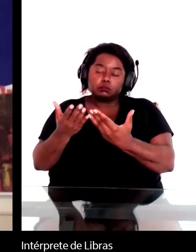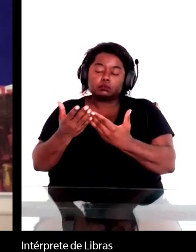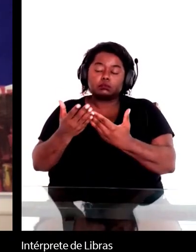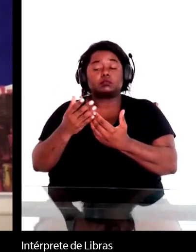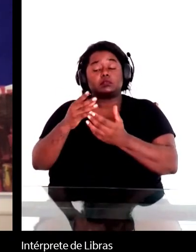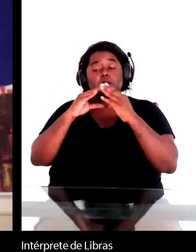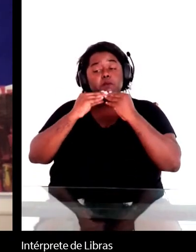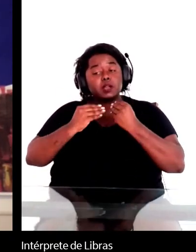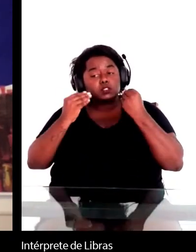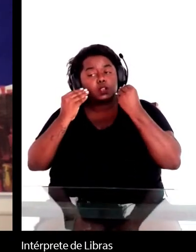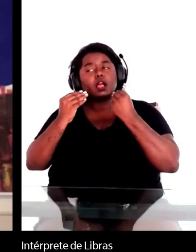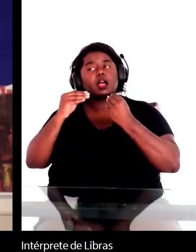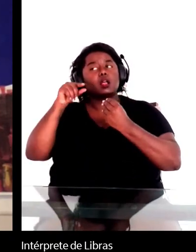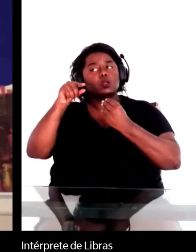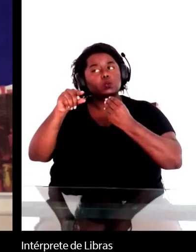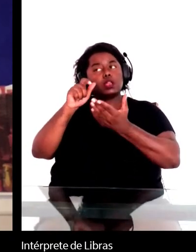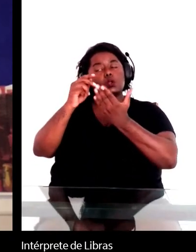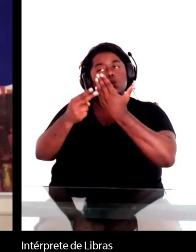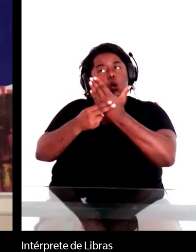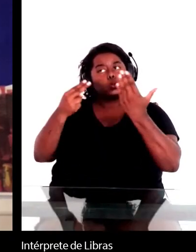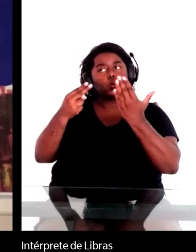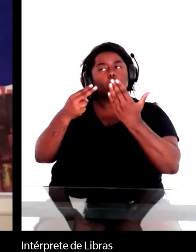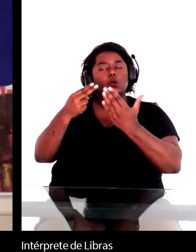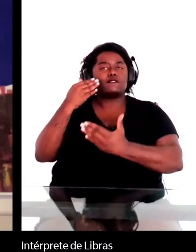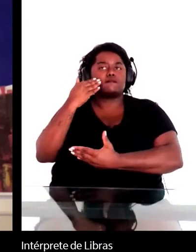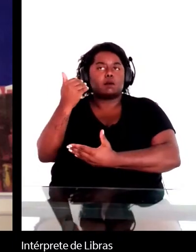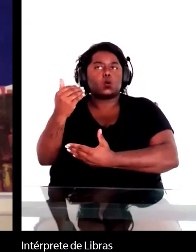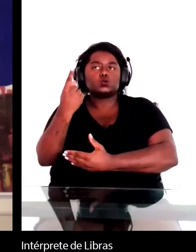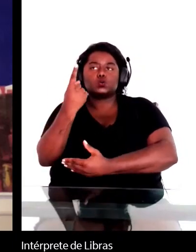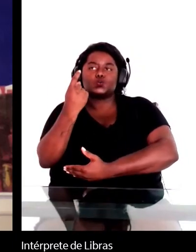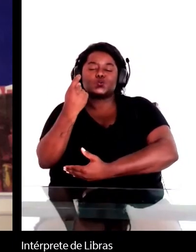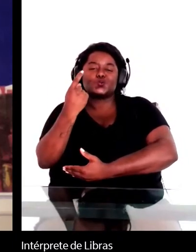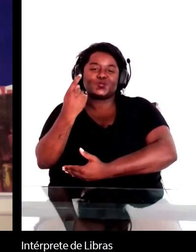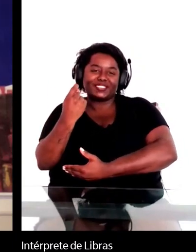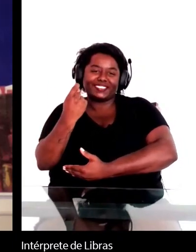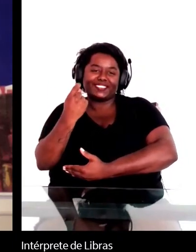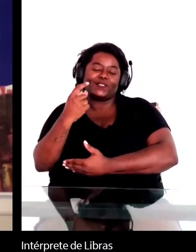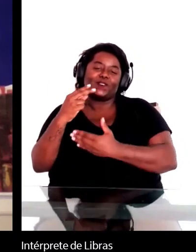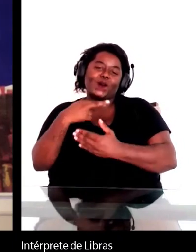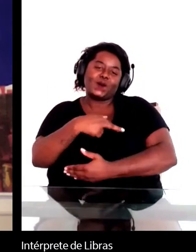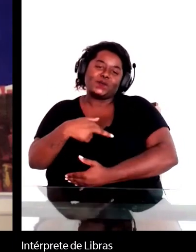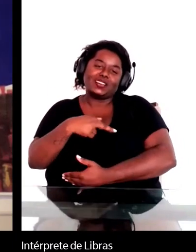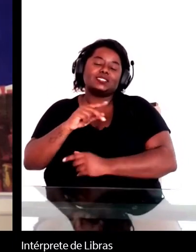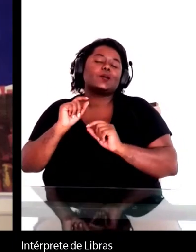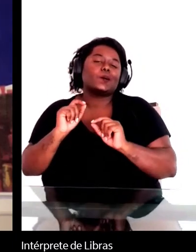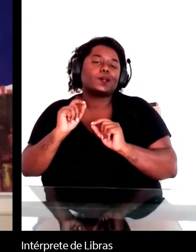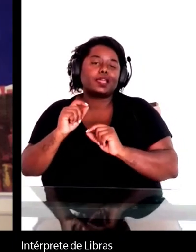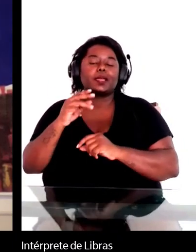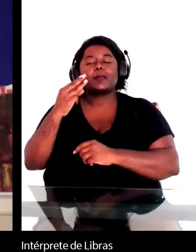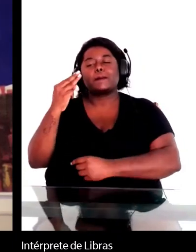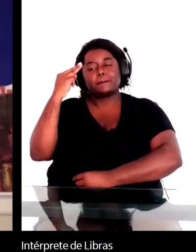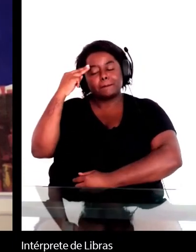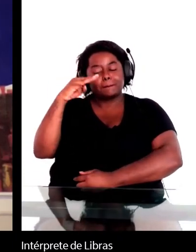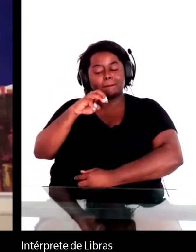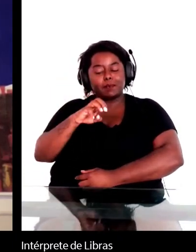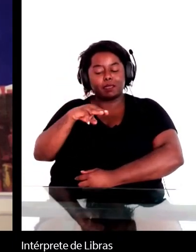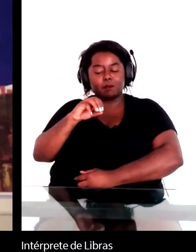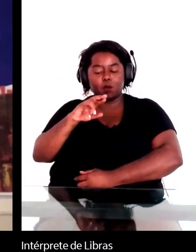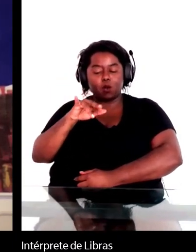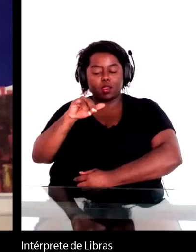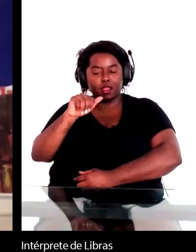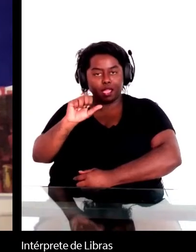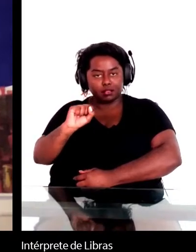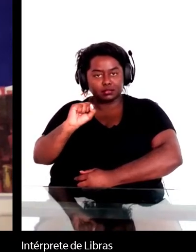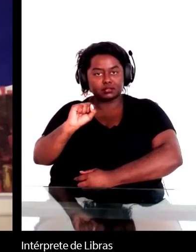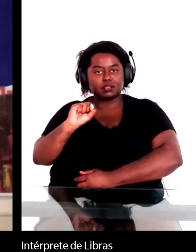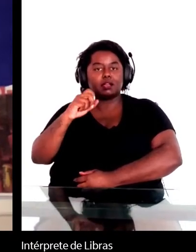um autor conhecido por um único romance, que são as Memórias Bóstumas de Brás Cubas, que foi um dos primeiros traduzidos,